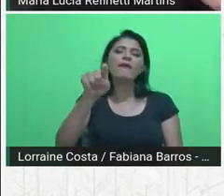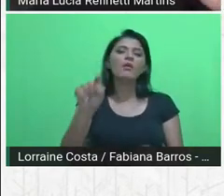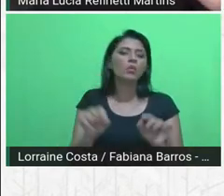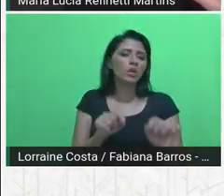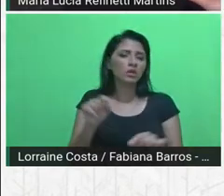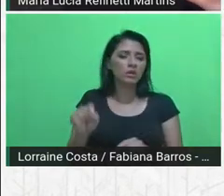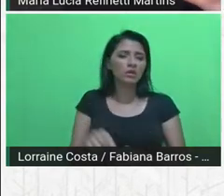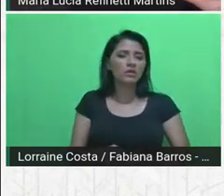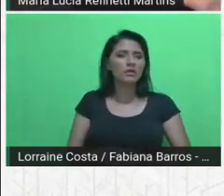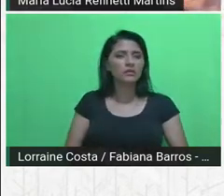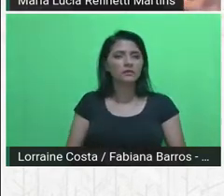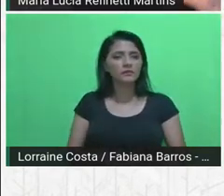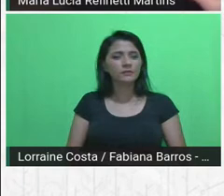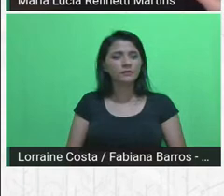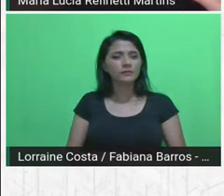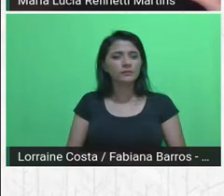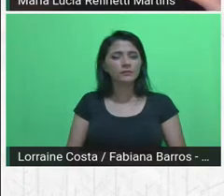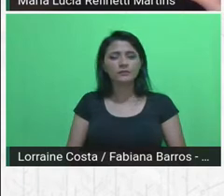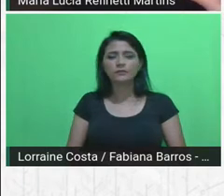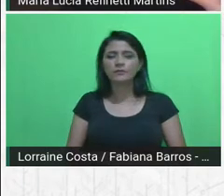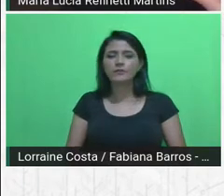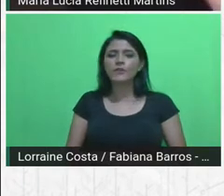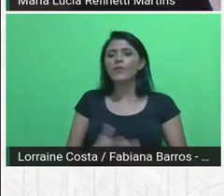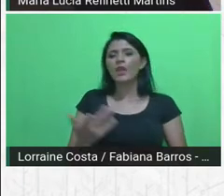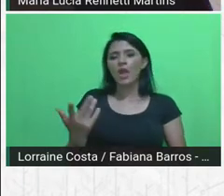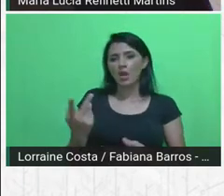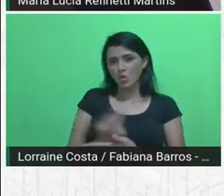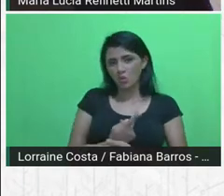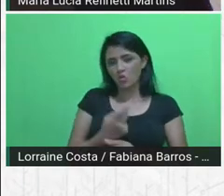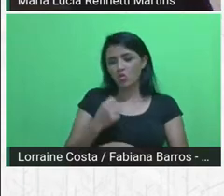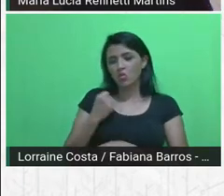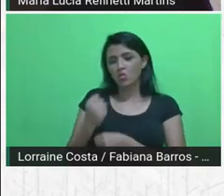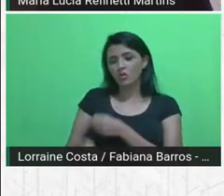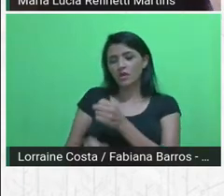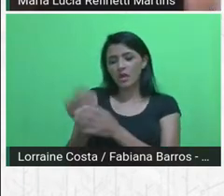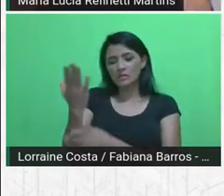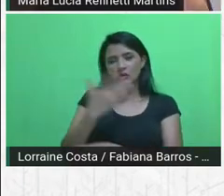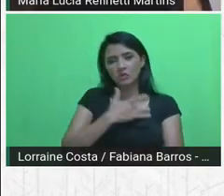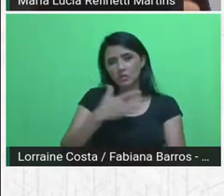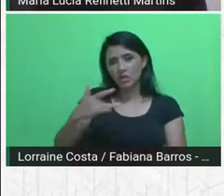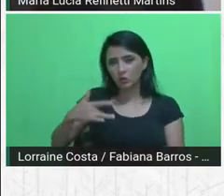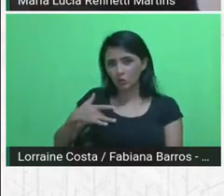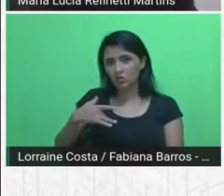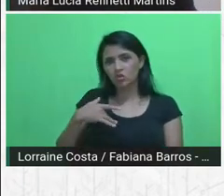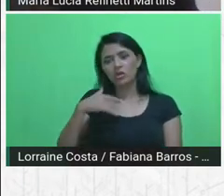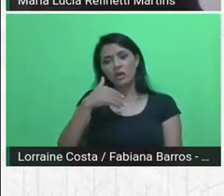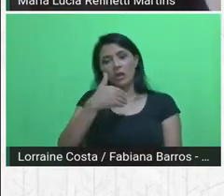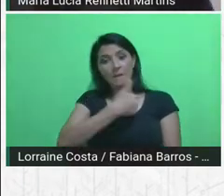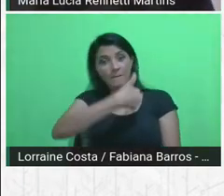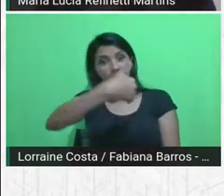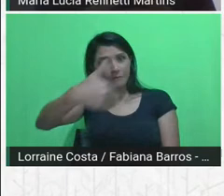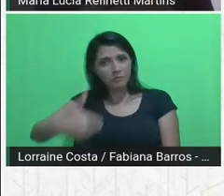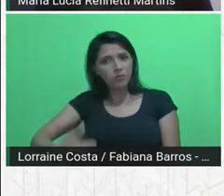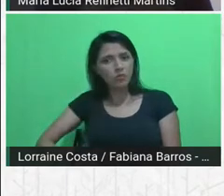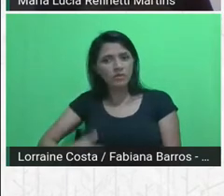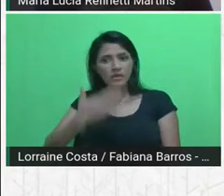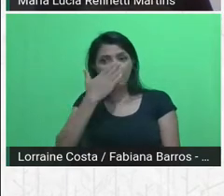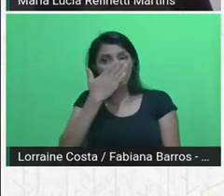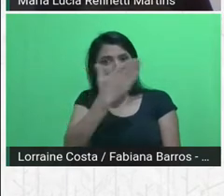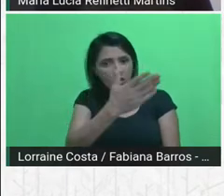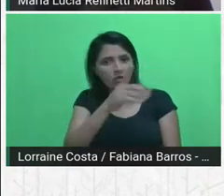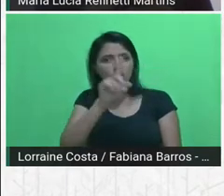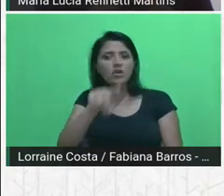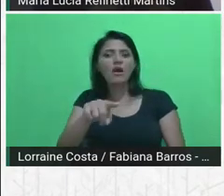o que é a construção da saúde pública frente à medicina. Então,